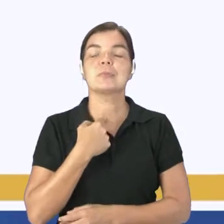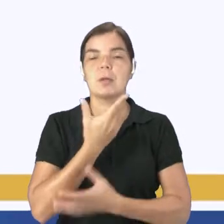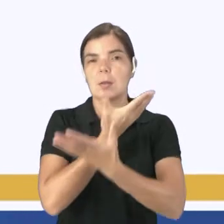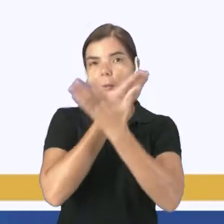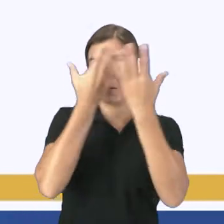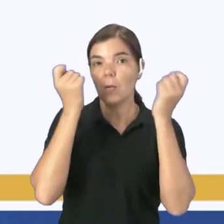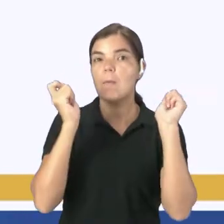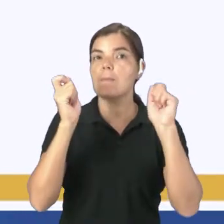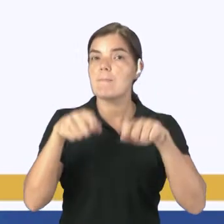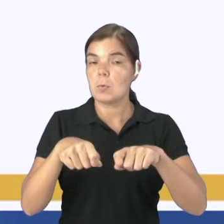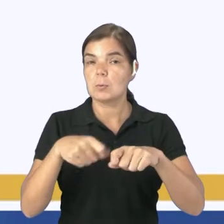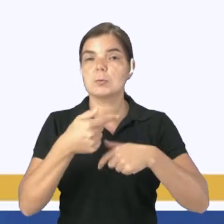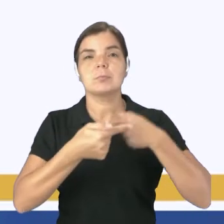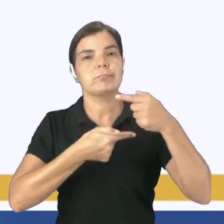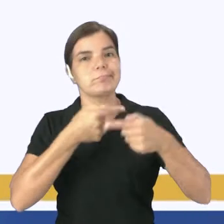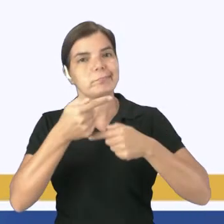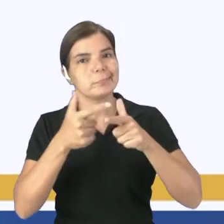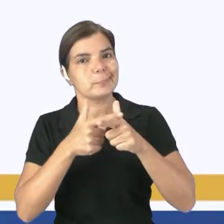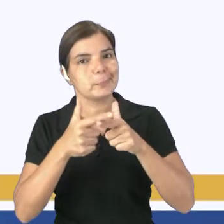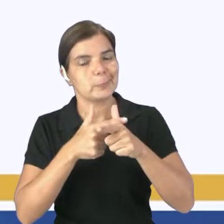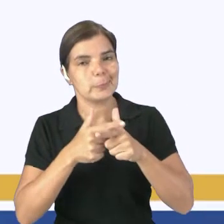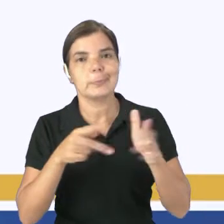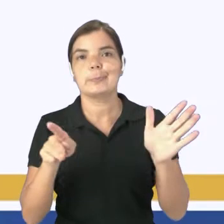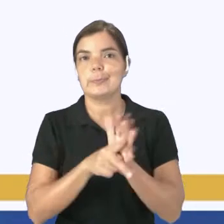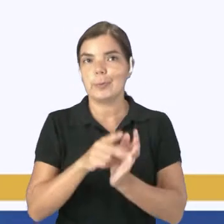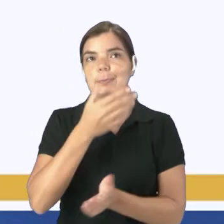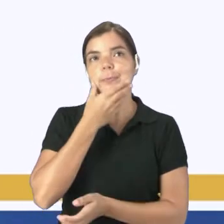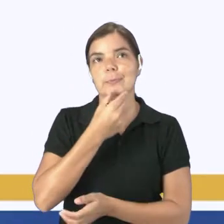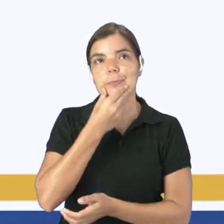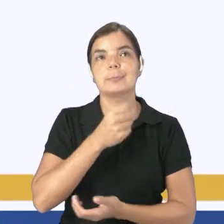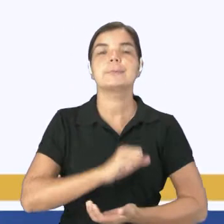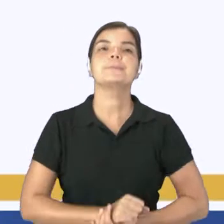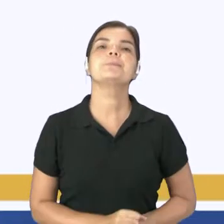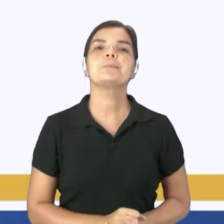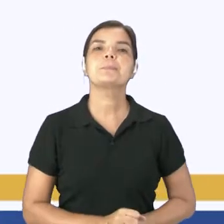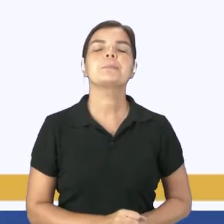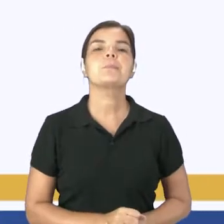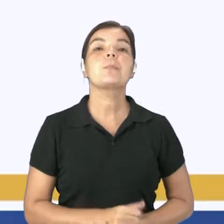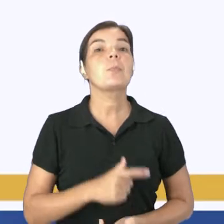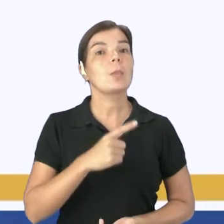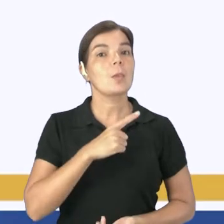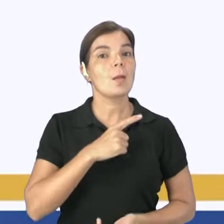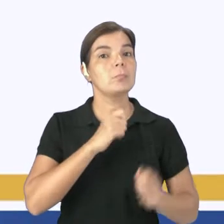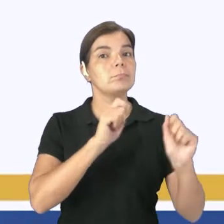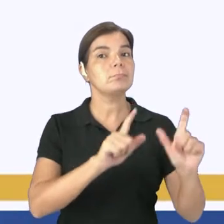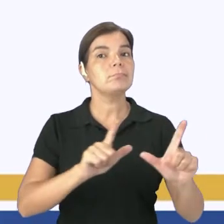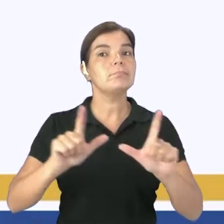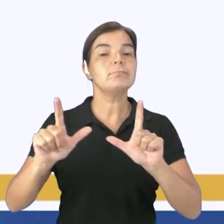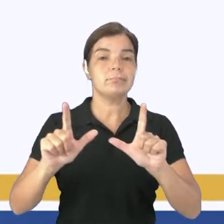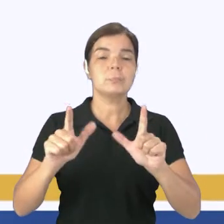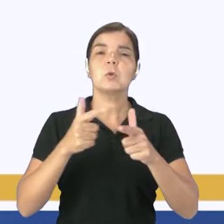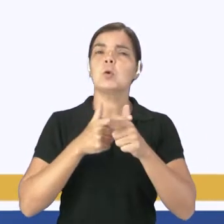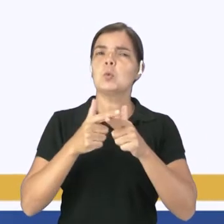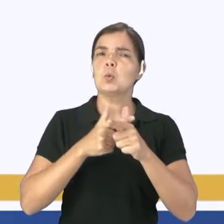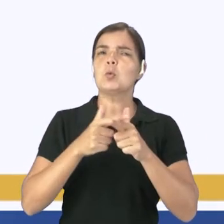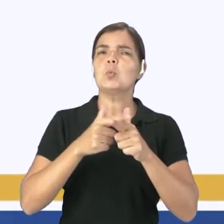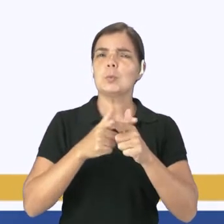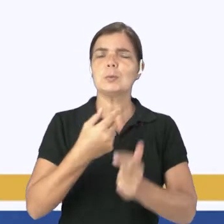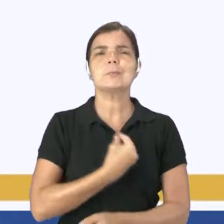esquecendo que pode acabar gerando consequências para ele mesmo. E aí a gente vê aí que o maior problema dos seres humanos,